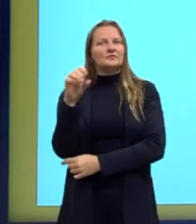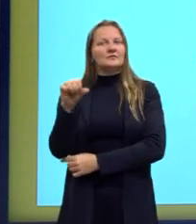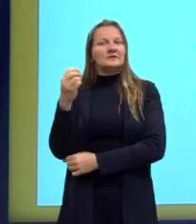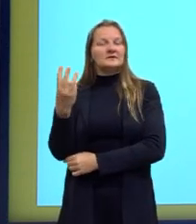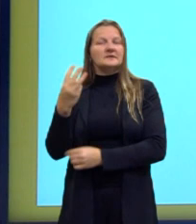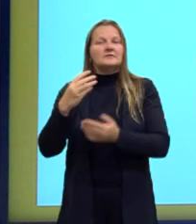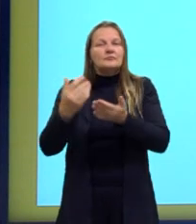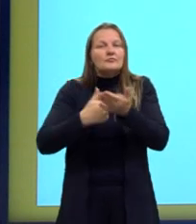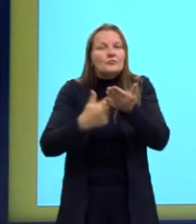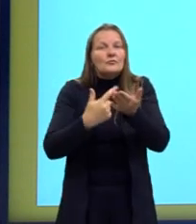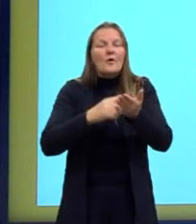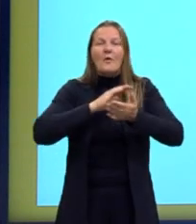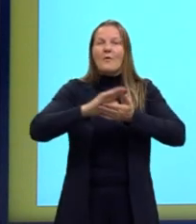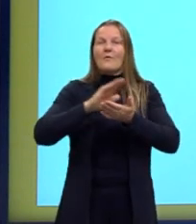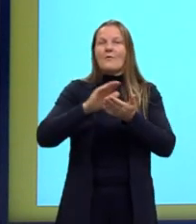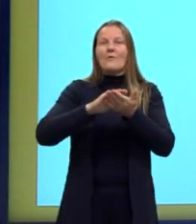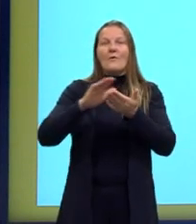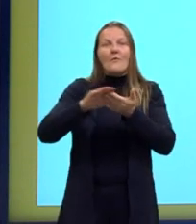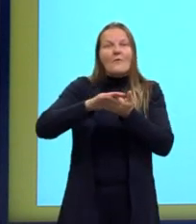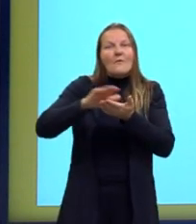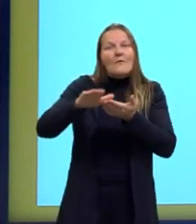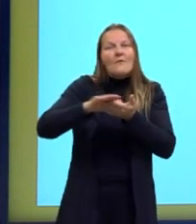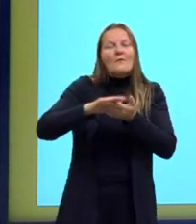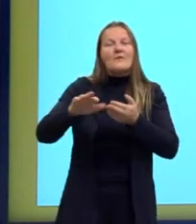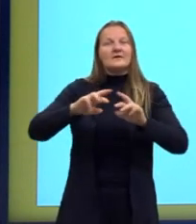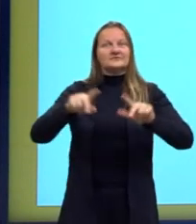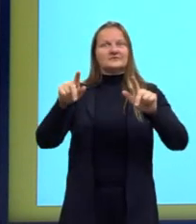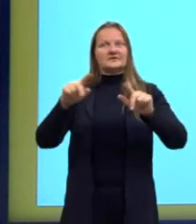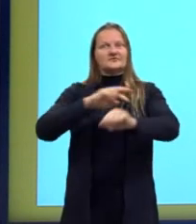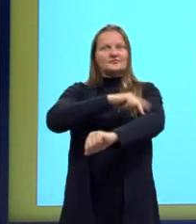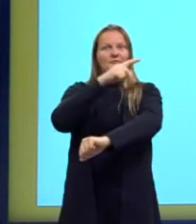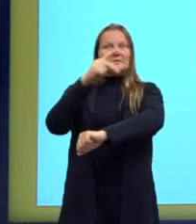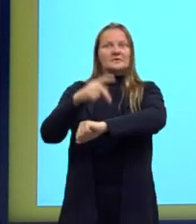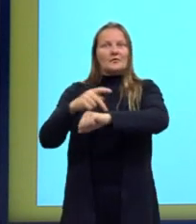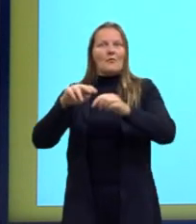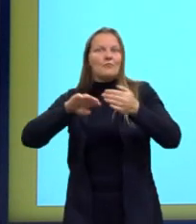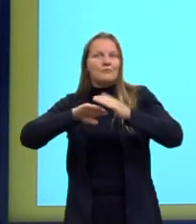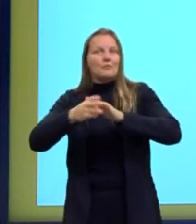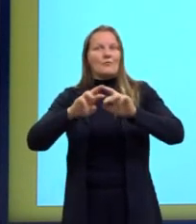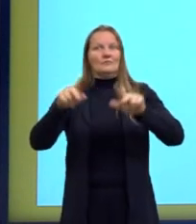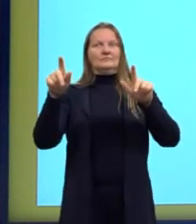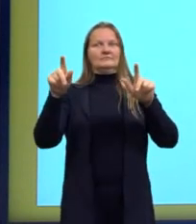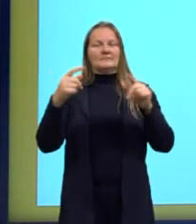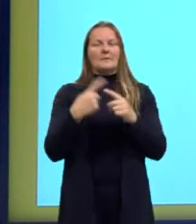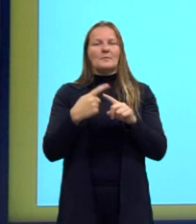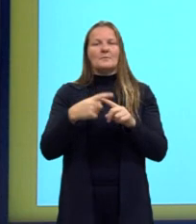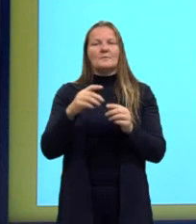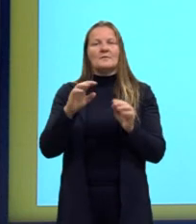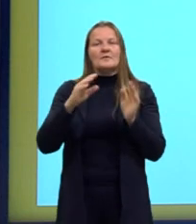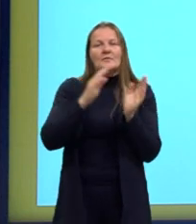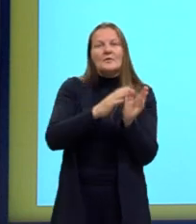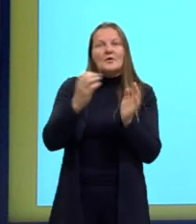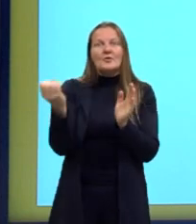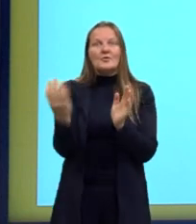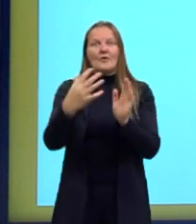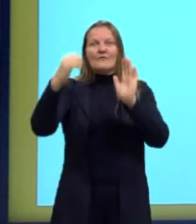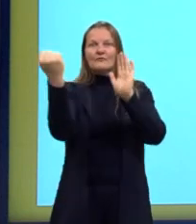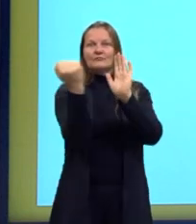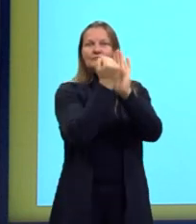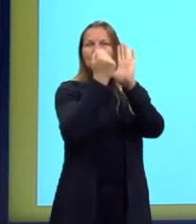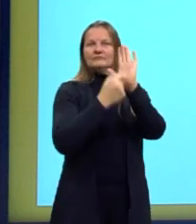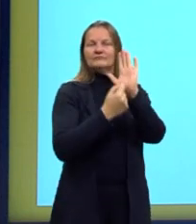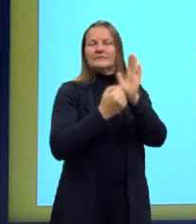publicada uma nova obra que difere dessa obra parnasiana. logo nós dizemos que é um novo marco